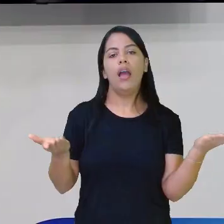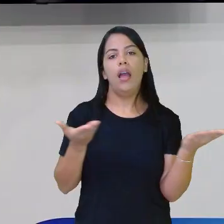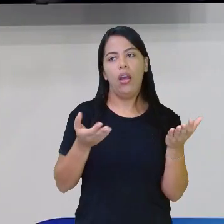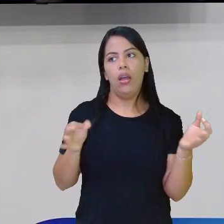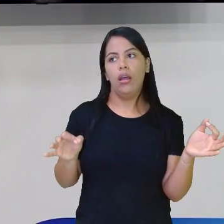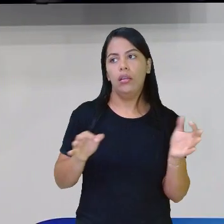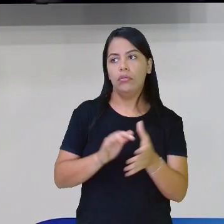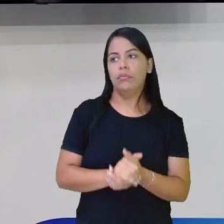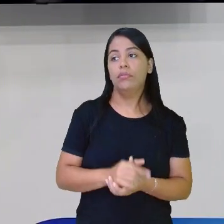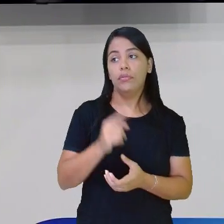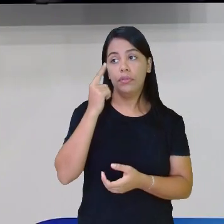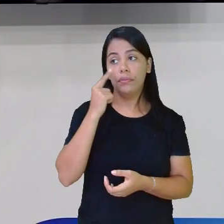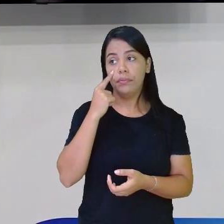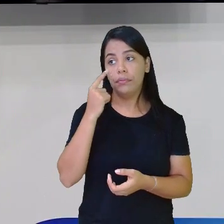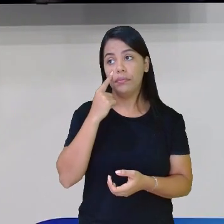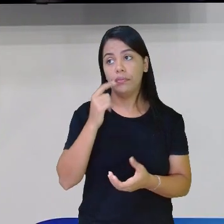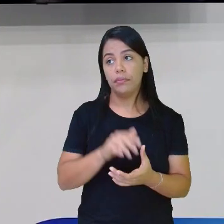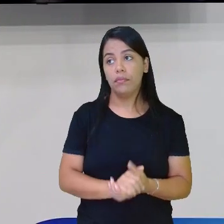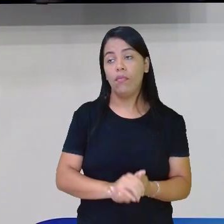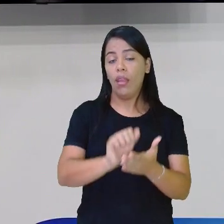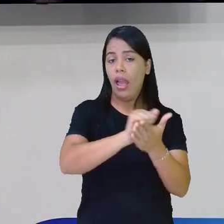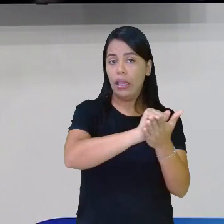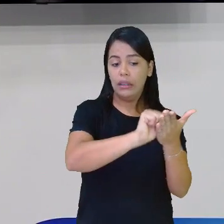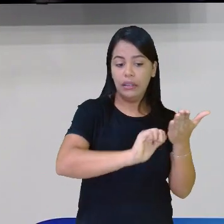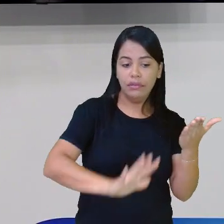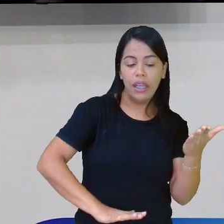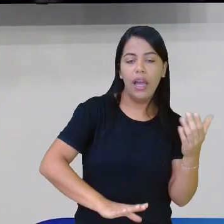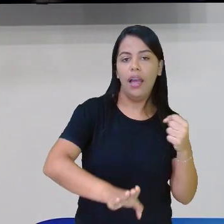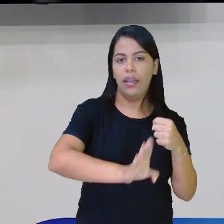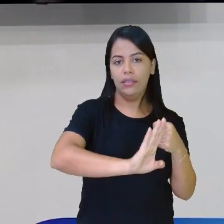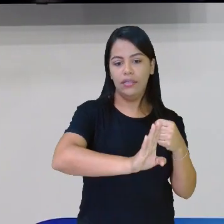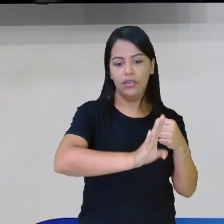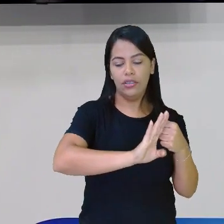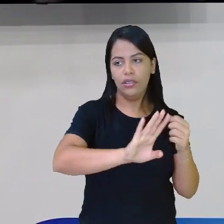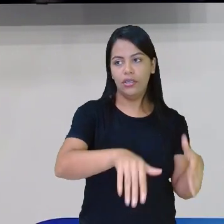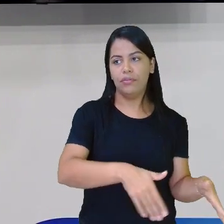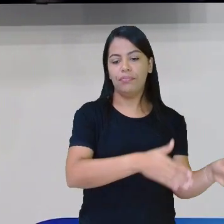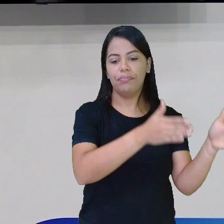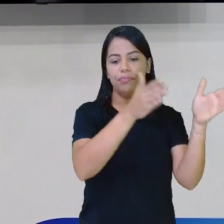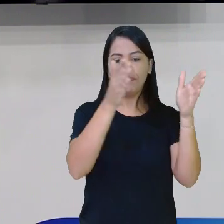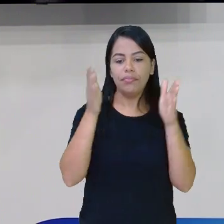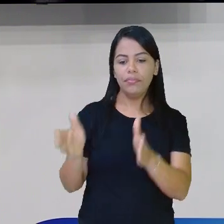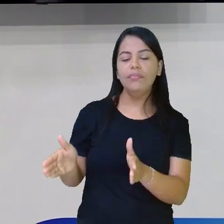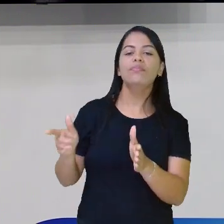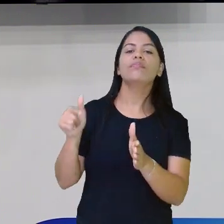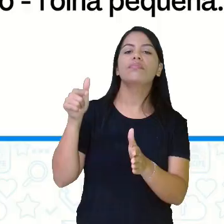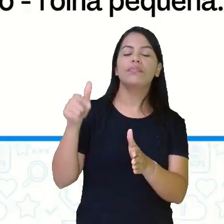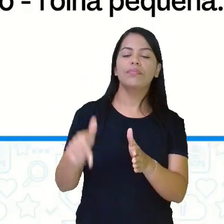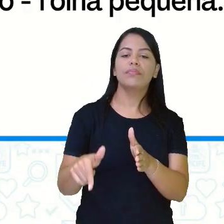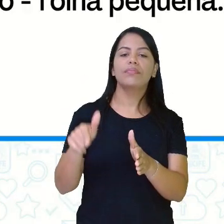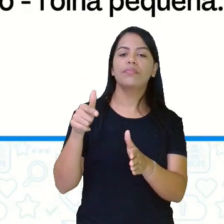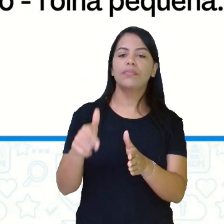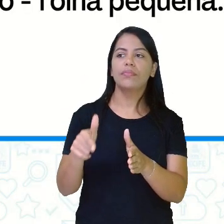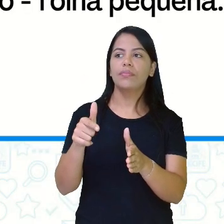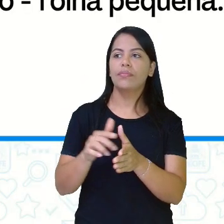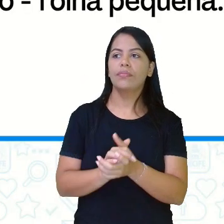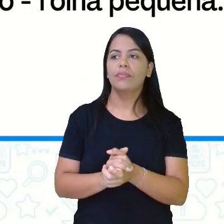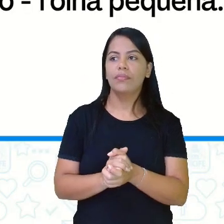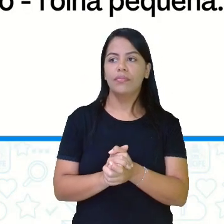masculino. Exercício, mas eu vou trocar. No lugar de eu colocar exercício, eu vou colocar o quê?